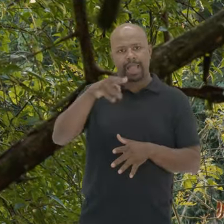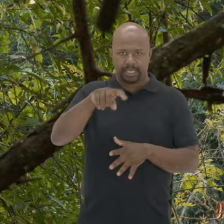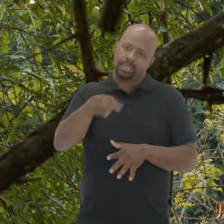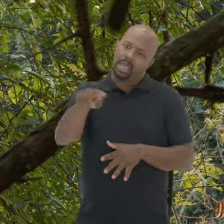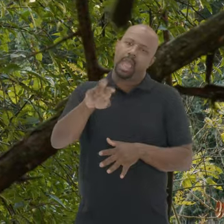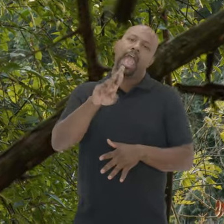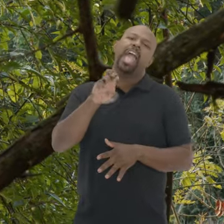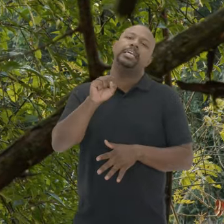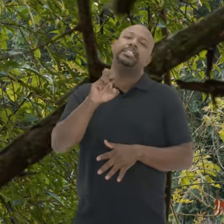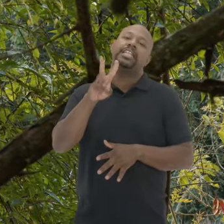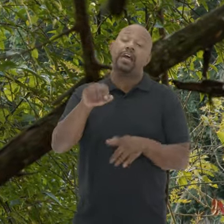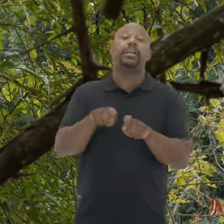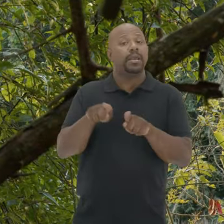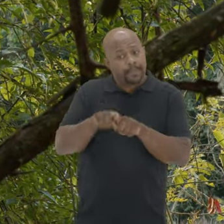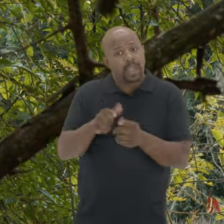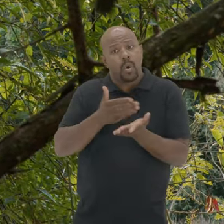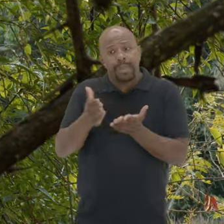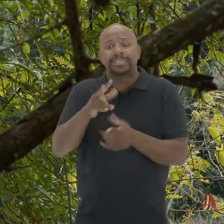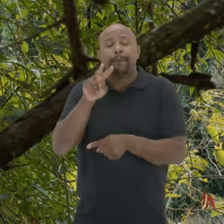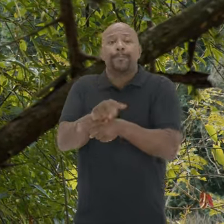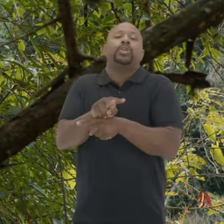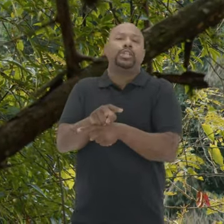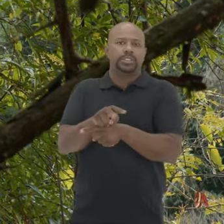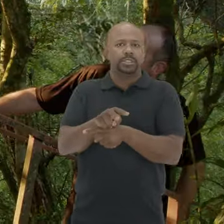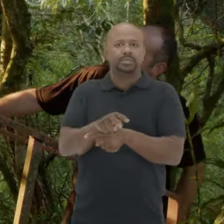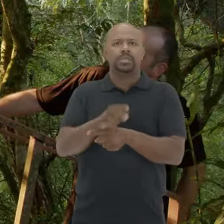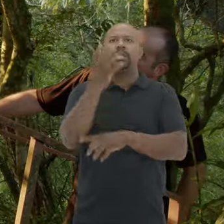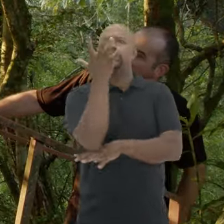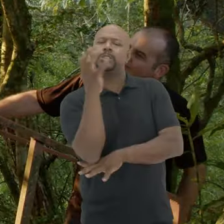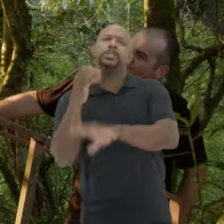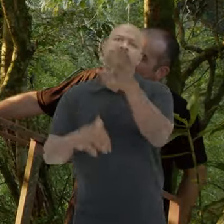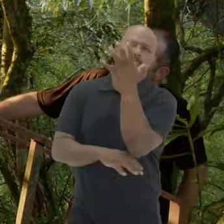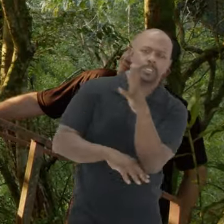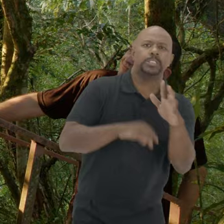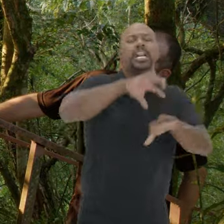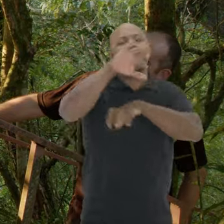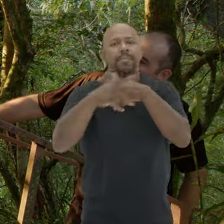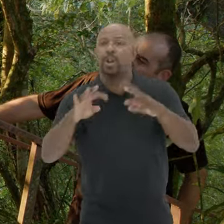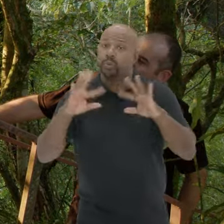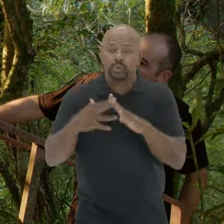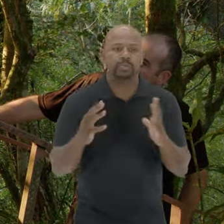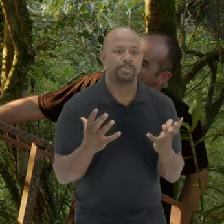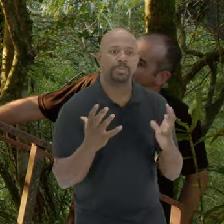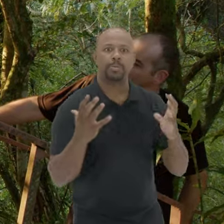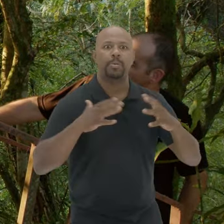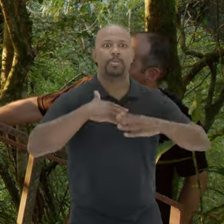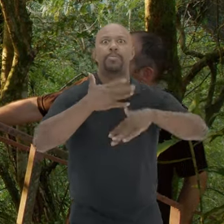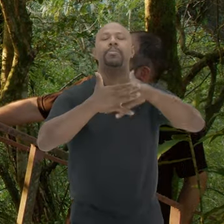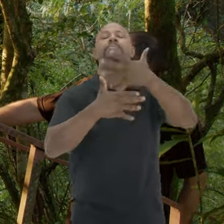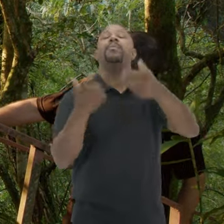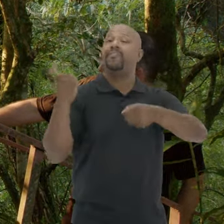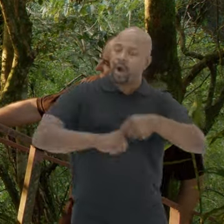parque Que é uma reserva Ele também Começa a ser protegido Ou seja A flora A fauna Tudo ao redor Cresce junto